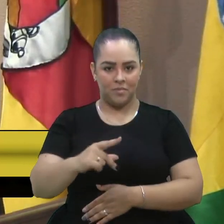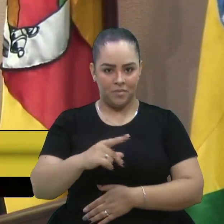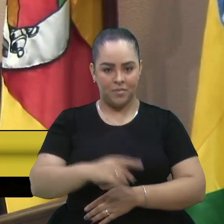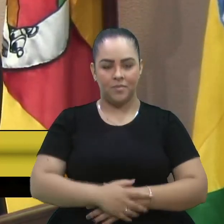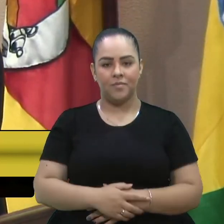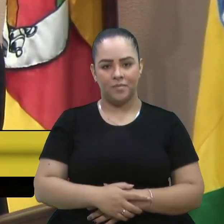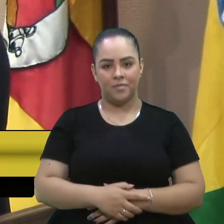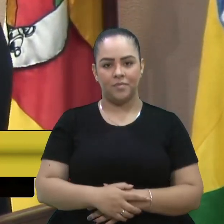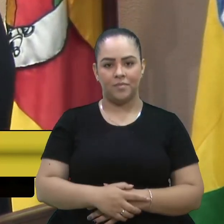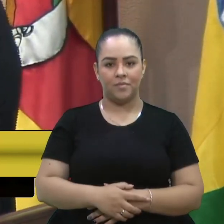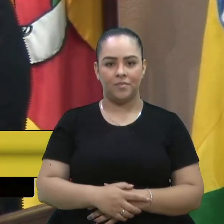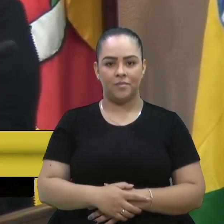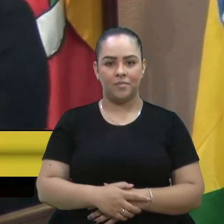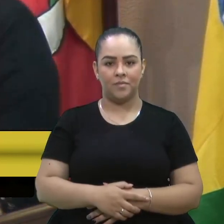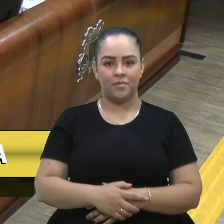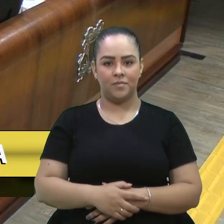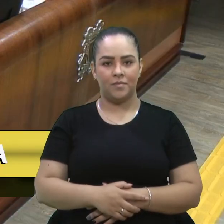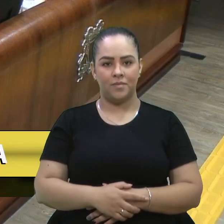senhoras e senhores vereadores.